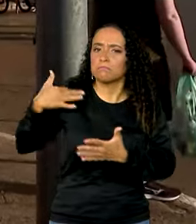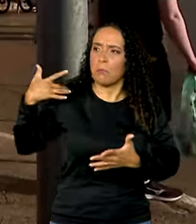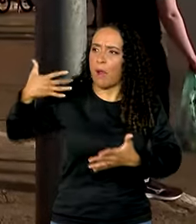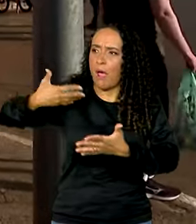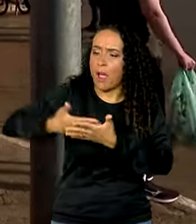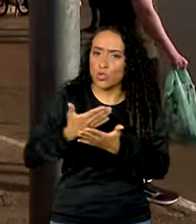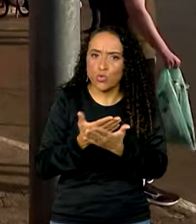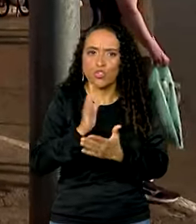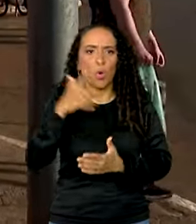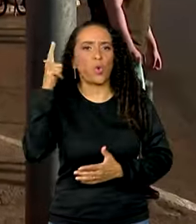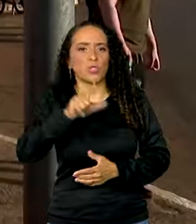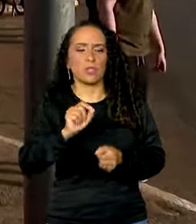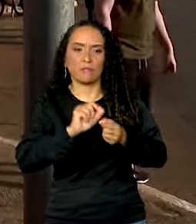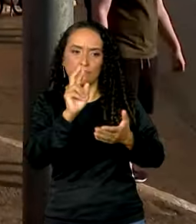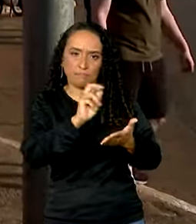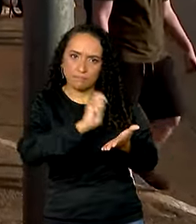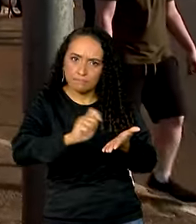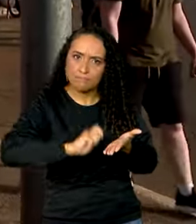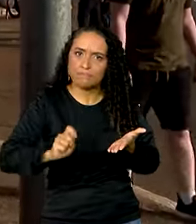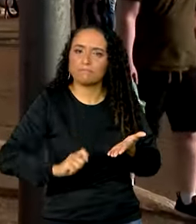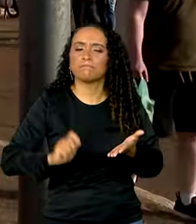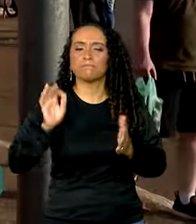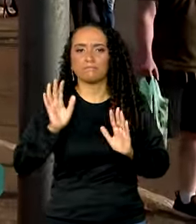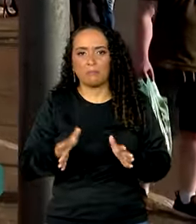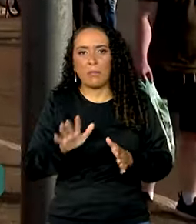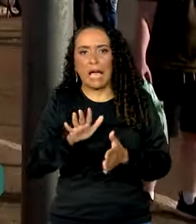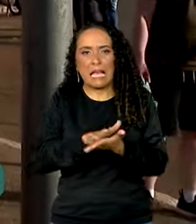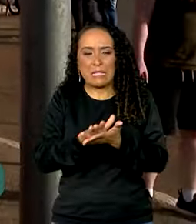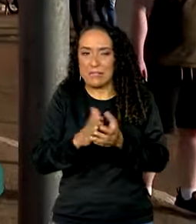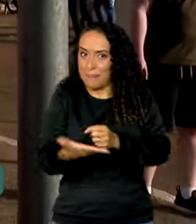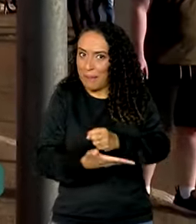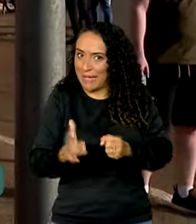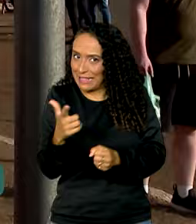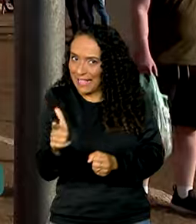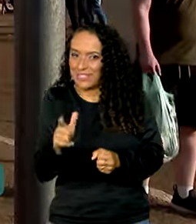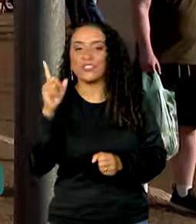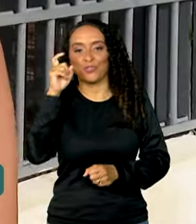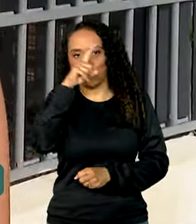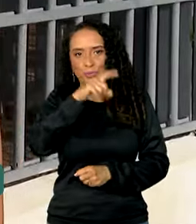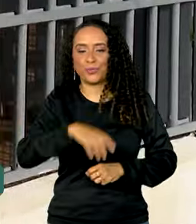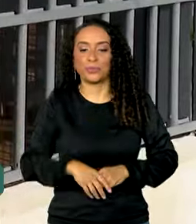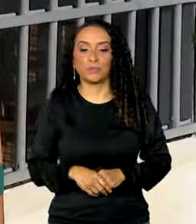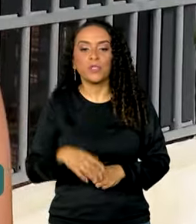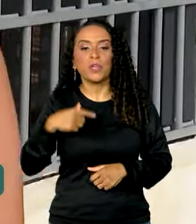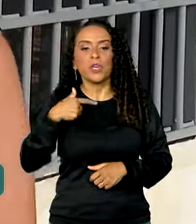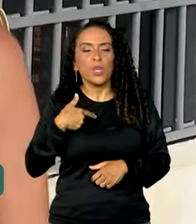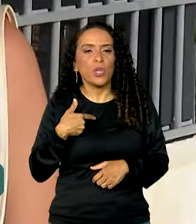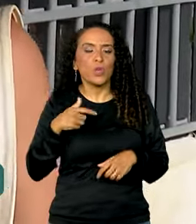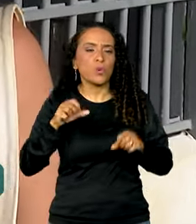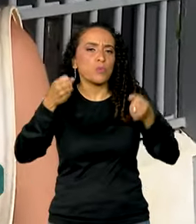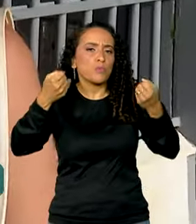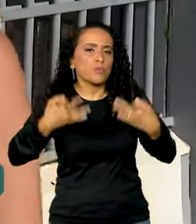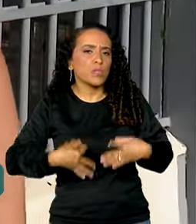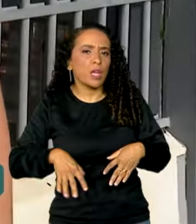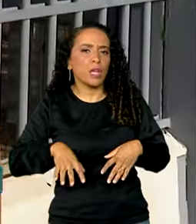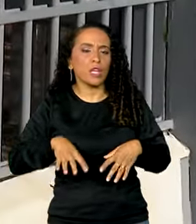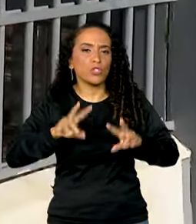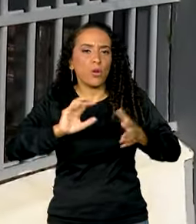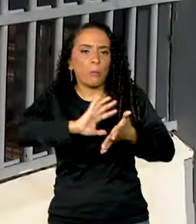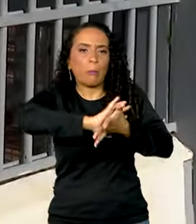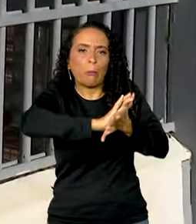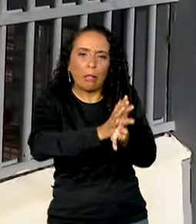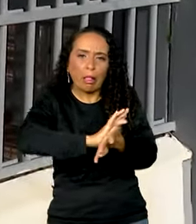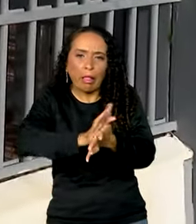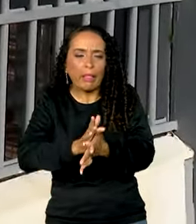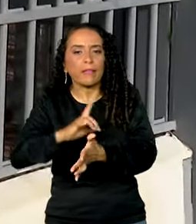fazer redação. Mas, sem nenhuma base, aí, acho mais difícil mesmo. Eu abordei o preconceito, assim, que